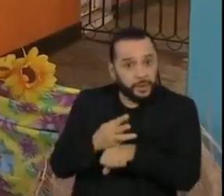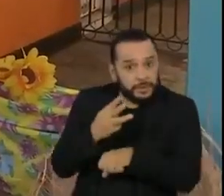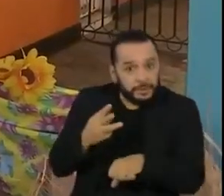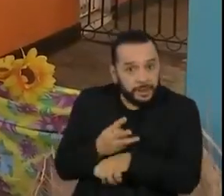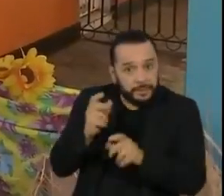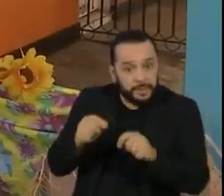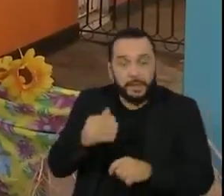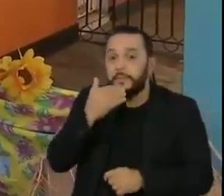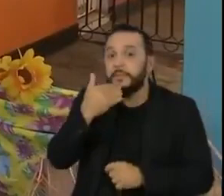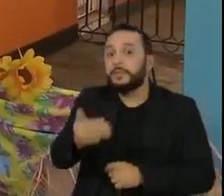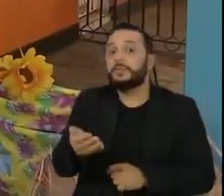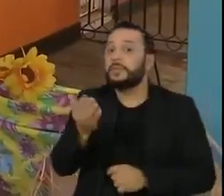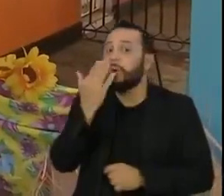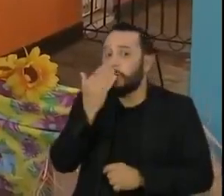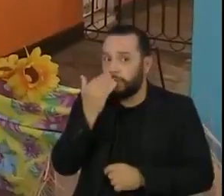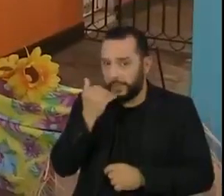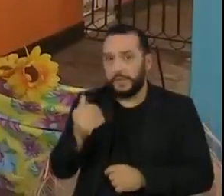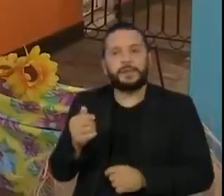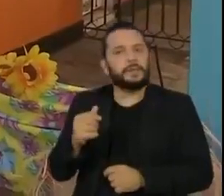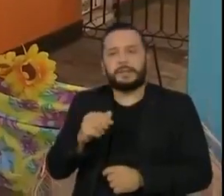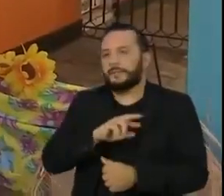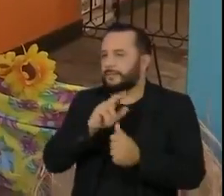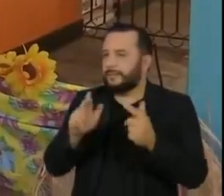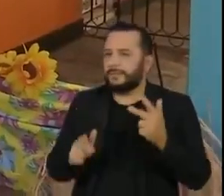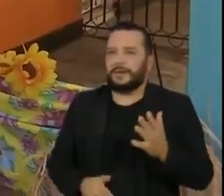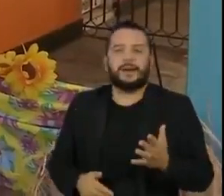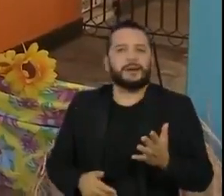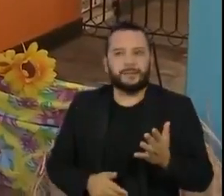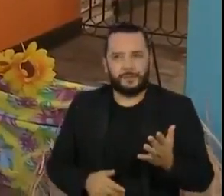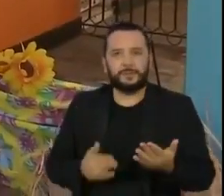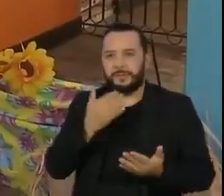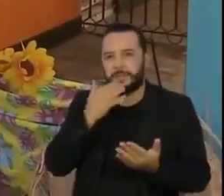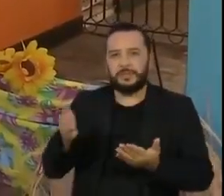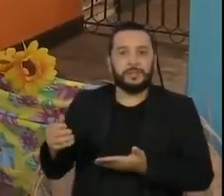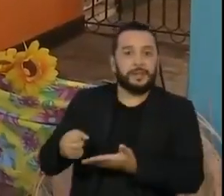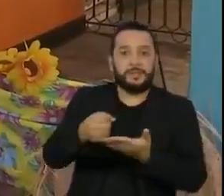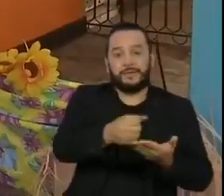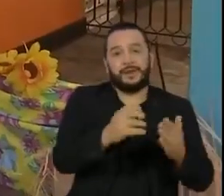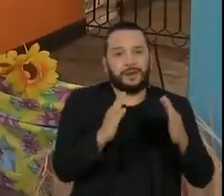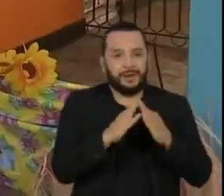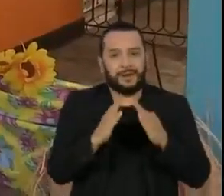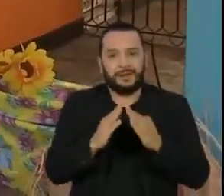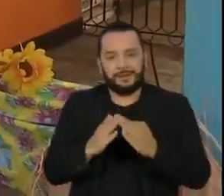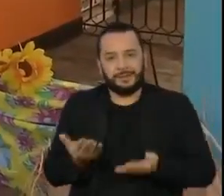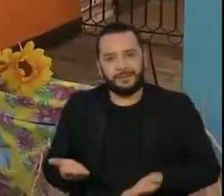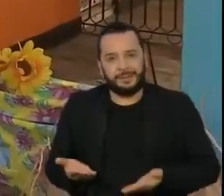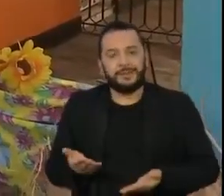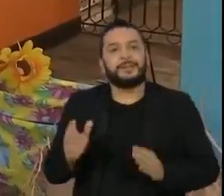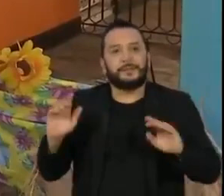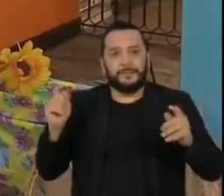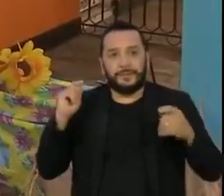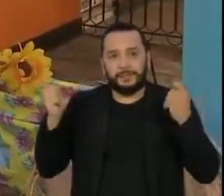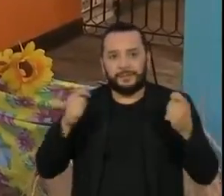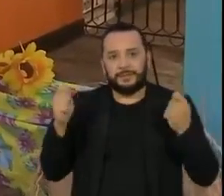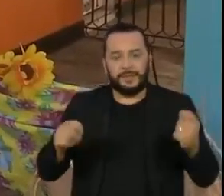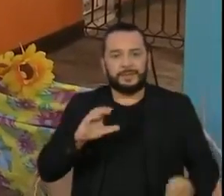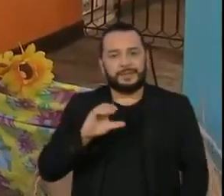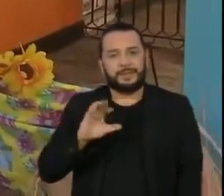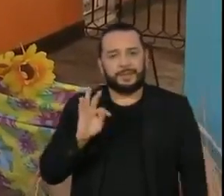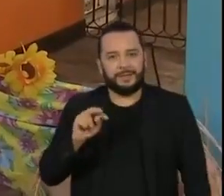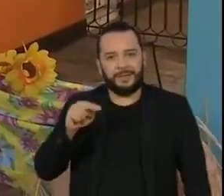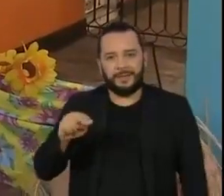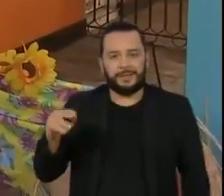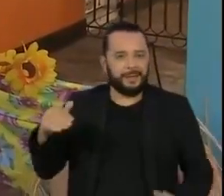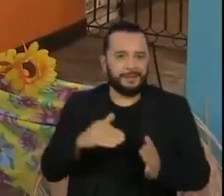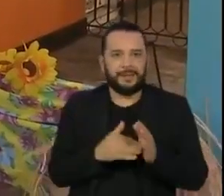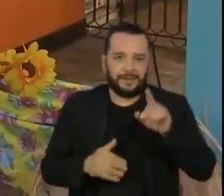pedir por delivery essas e outras delícias que eu mostrei agora há pouco. E esse festival aqui do CTN segue funcionando até